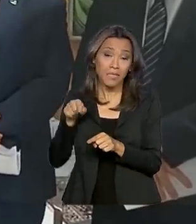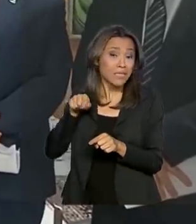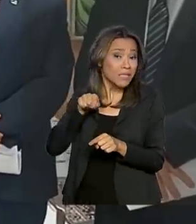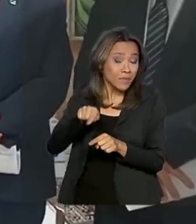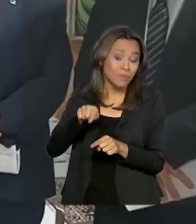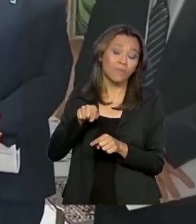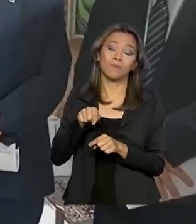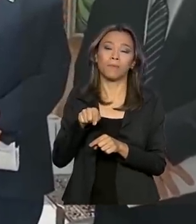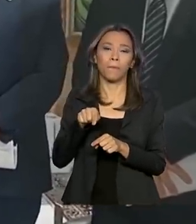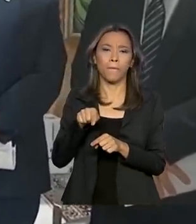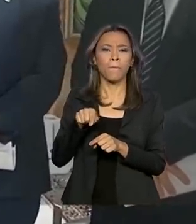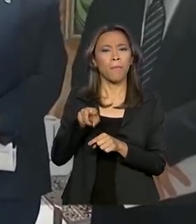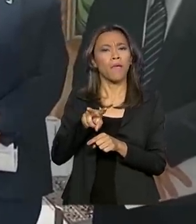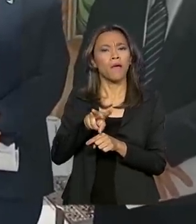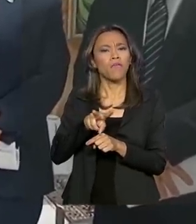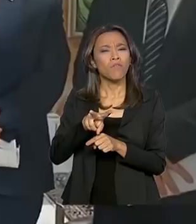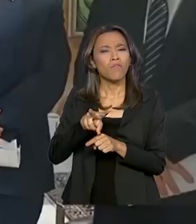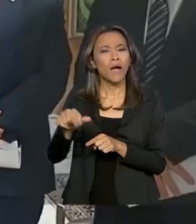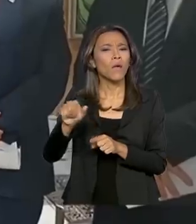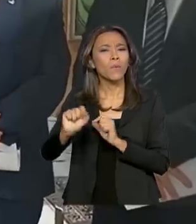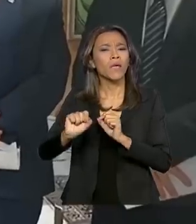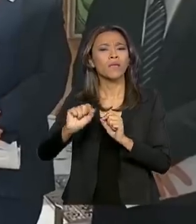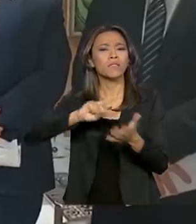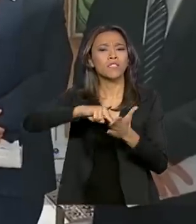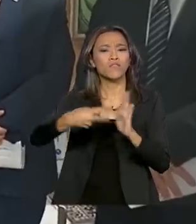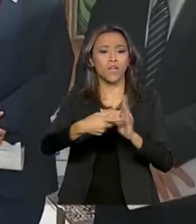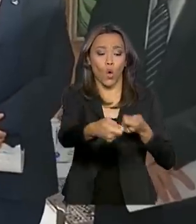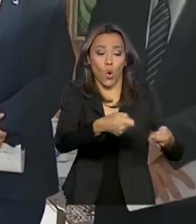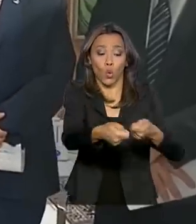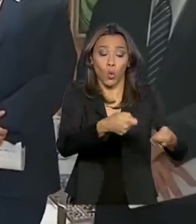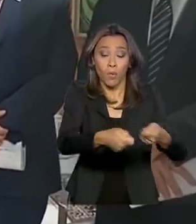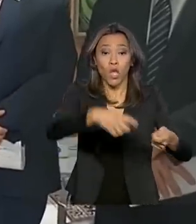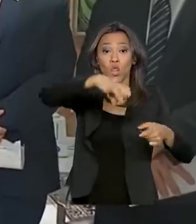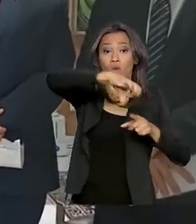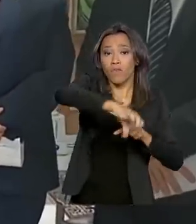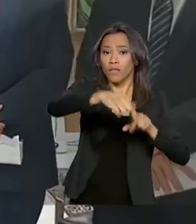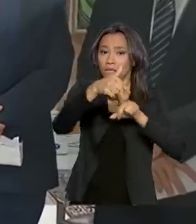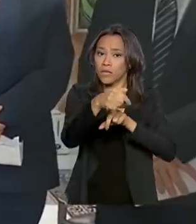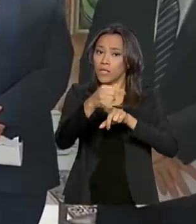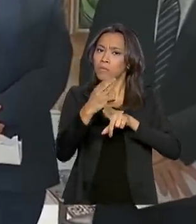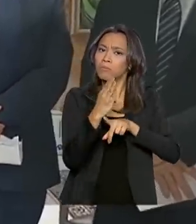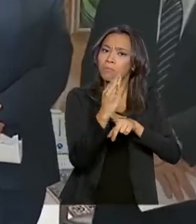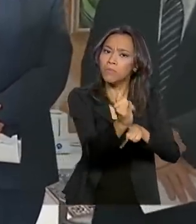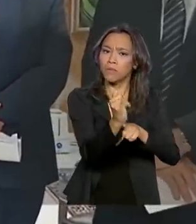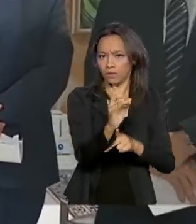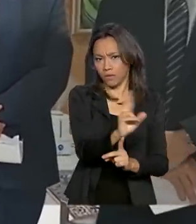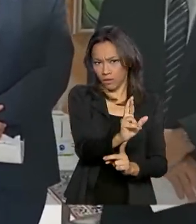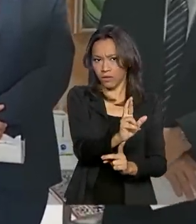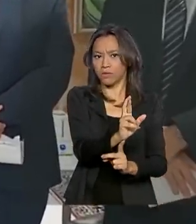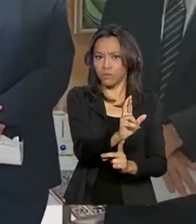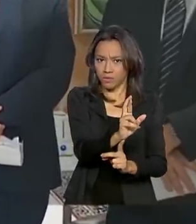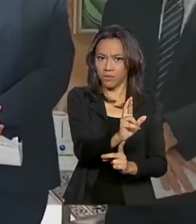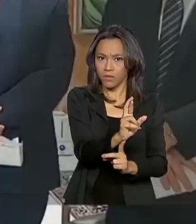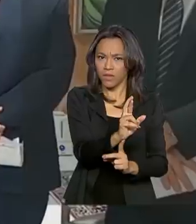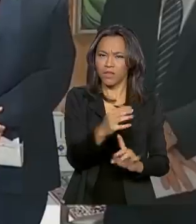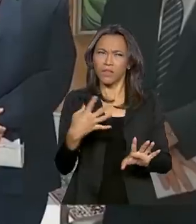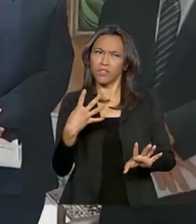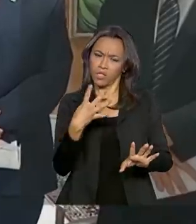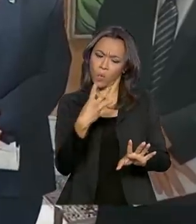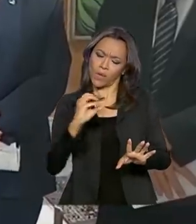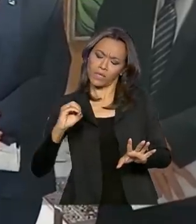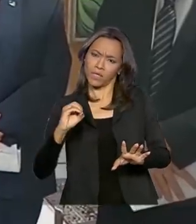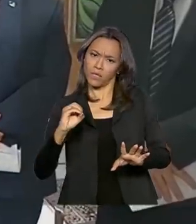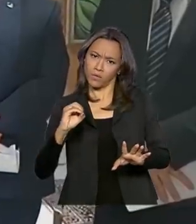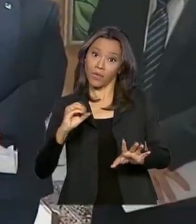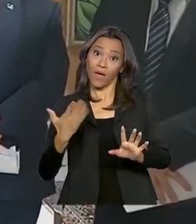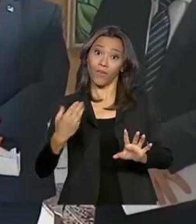vai proporção de economia no ano que vem R$ 97 bilhões. Em vez de R$ 400 bilhões, vamos gastar